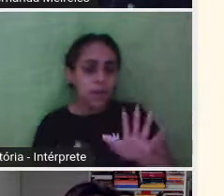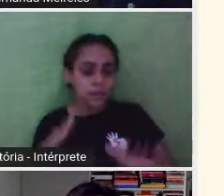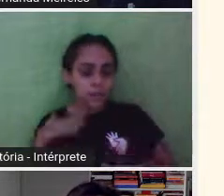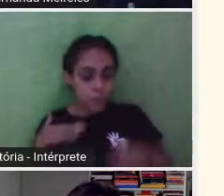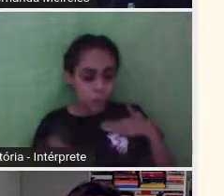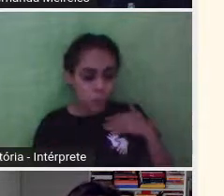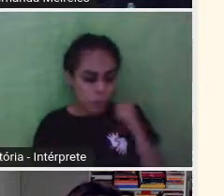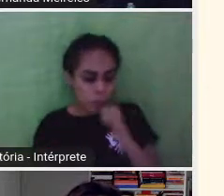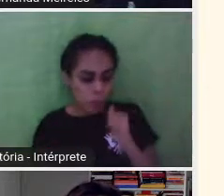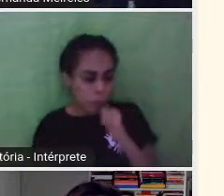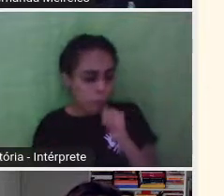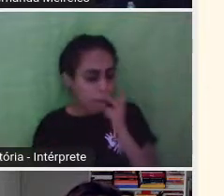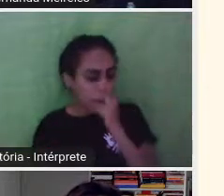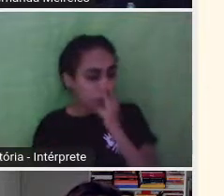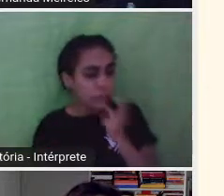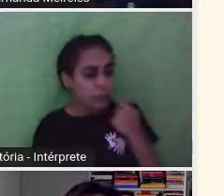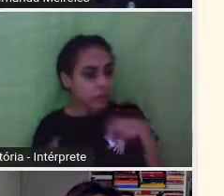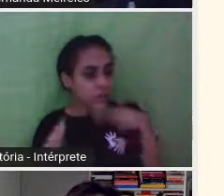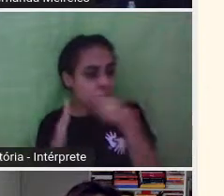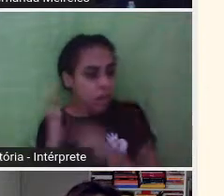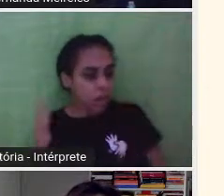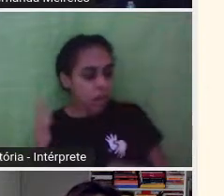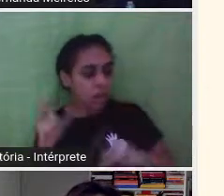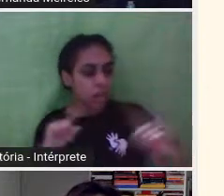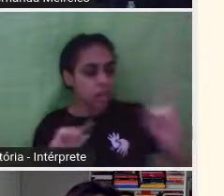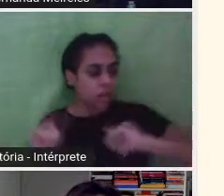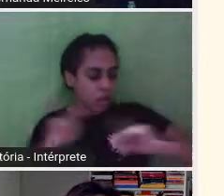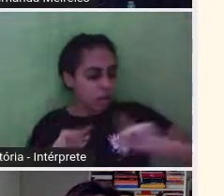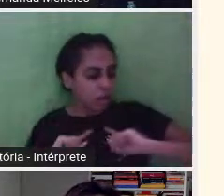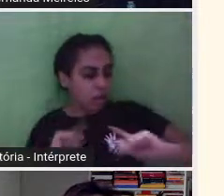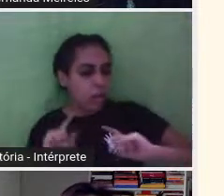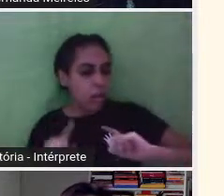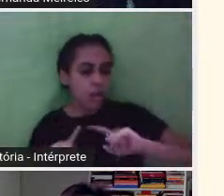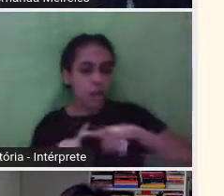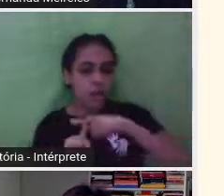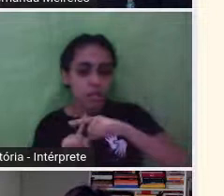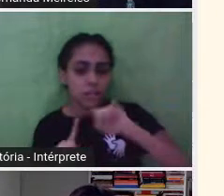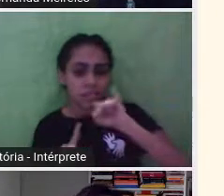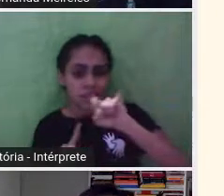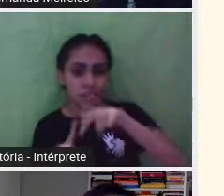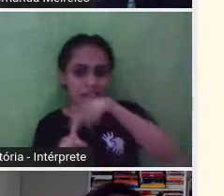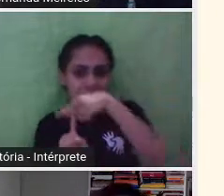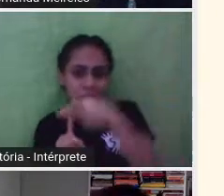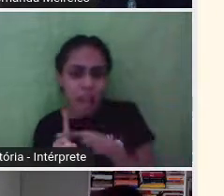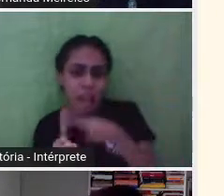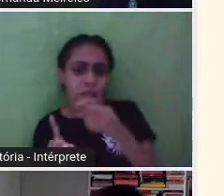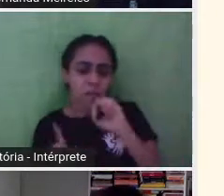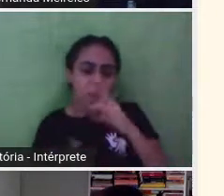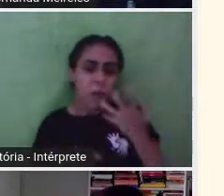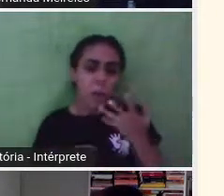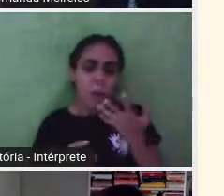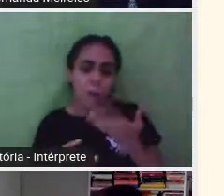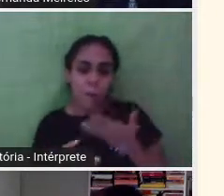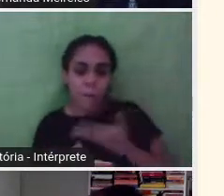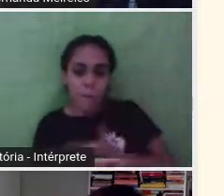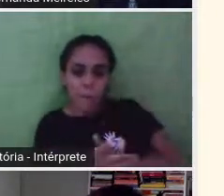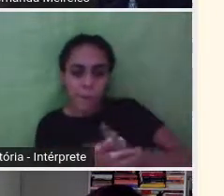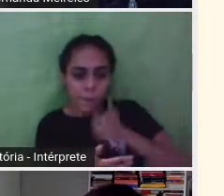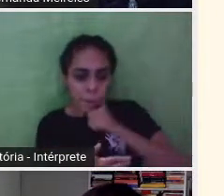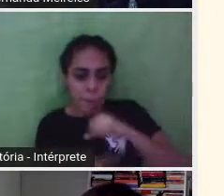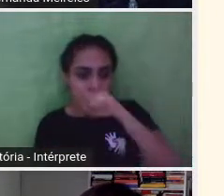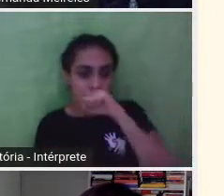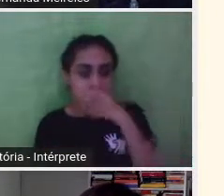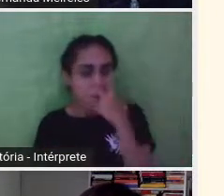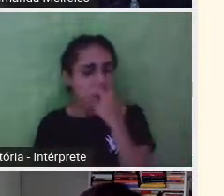é posta. Então, assim, a gravidez e a maternidade acaba sendo uma regra que sujeita o corpo da mulher.